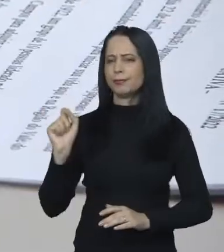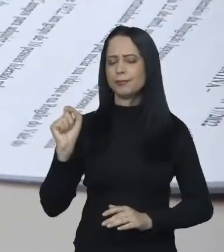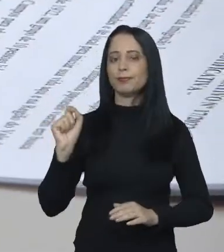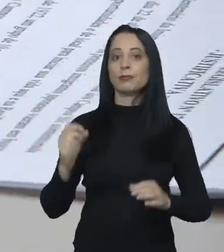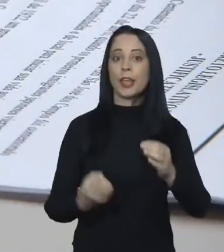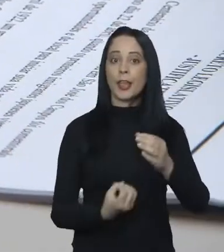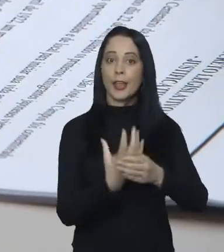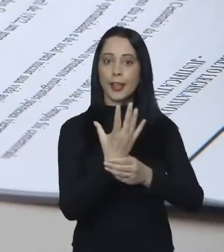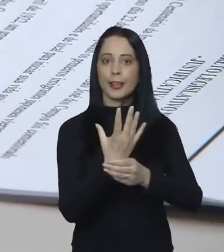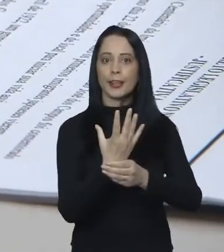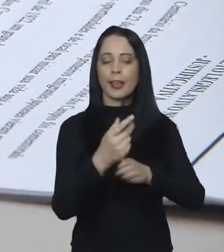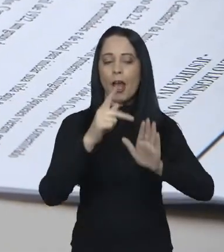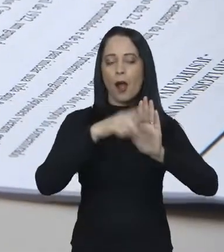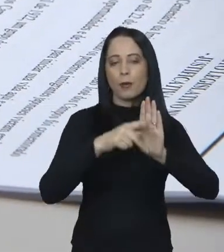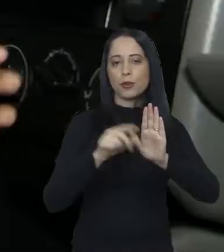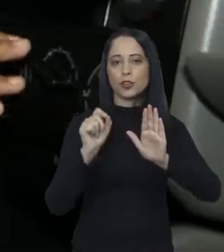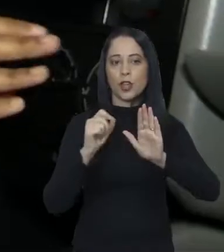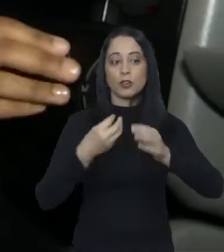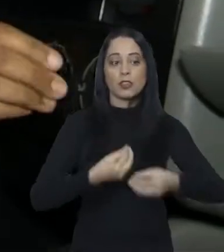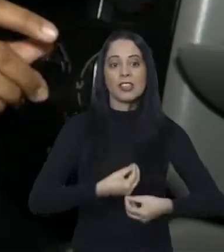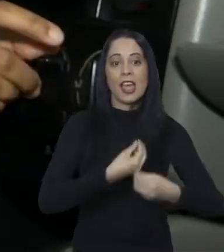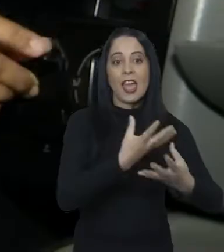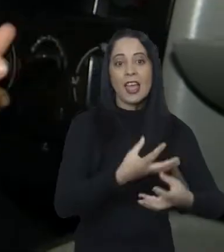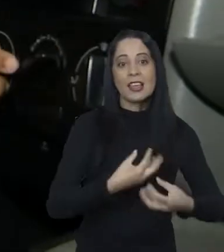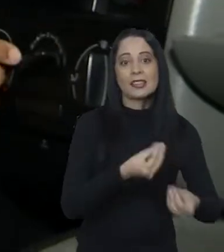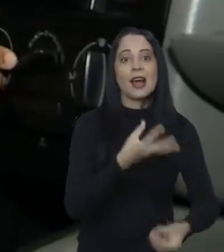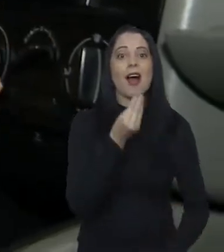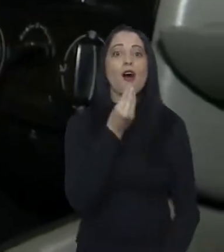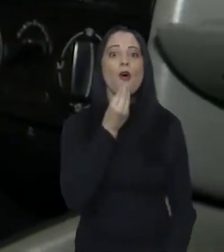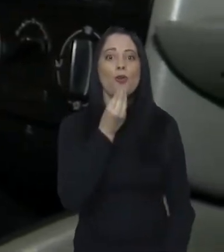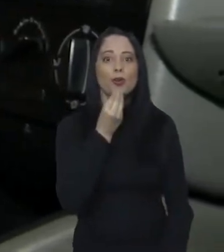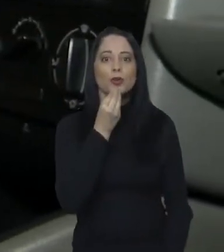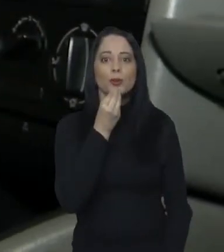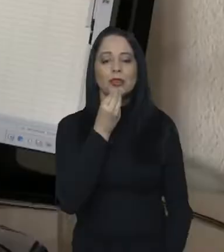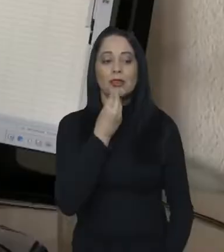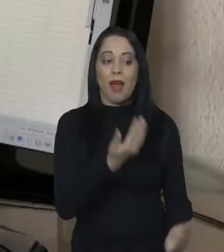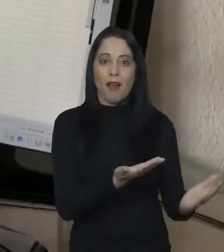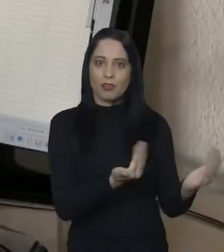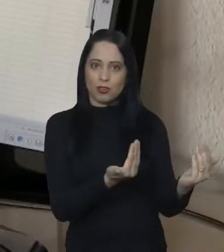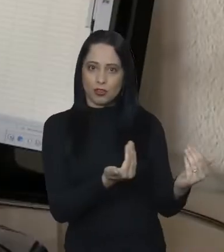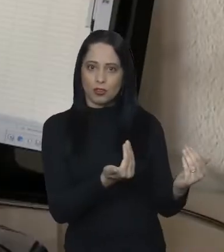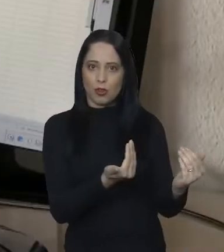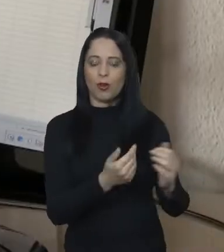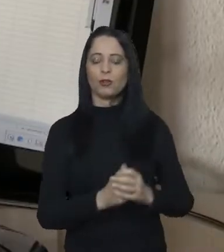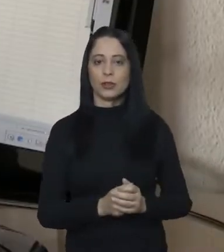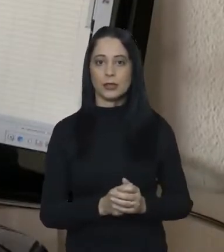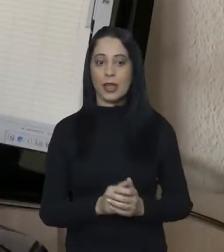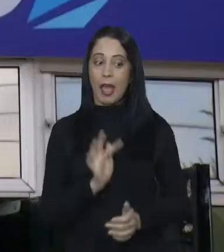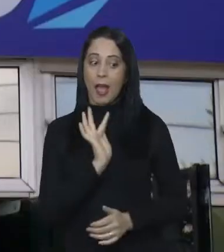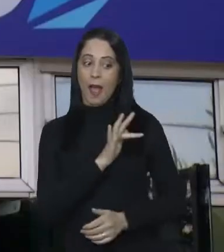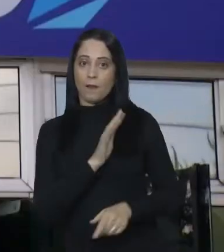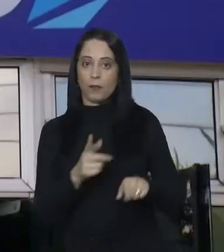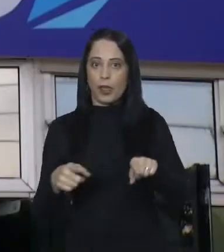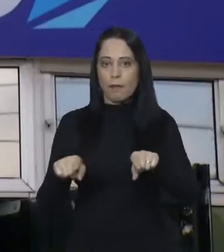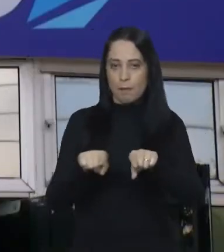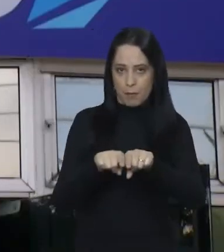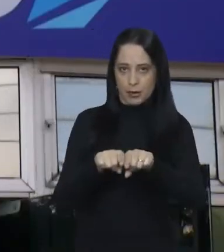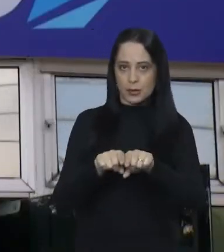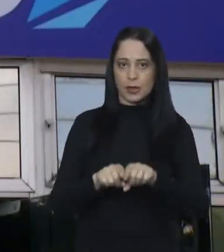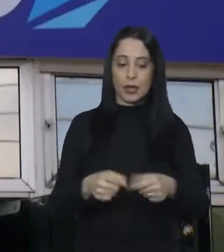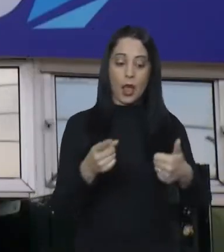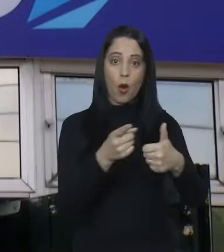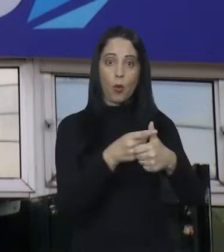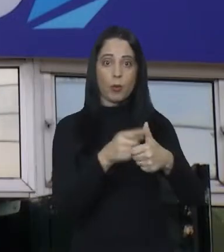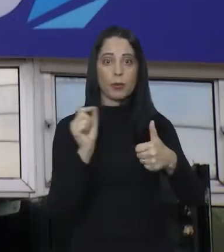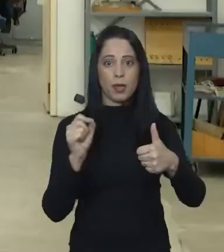pretendem criar programas pautados na capacitação e geração de oportunidades para jovens do município, todos promovidos